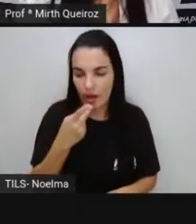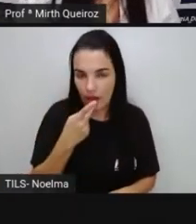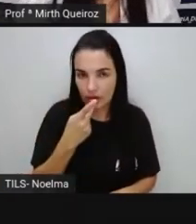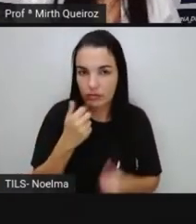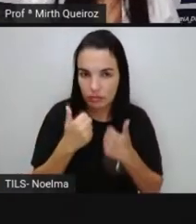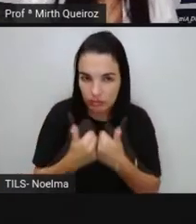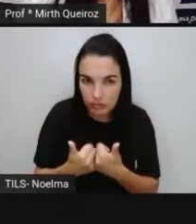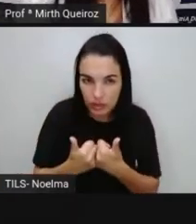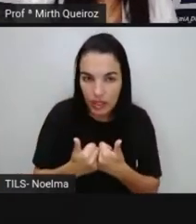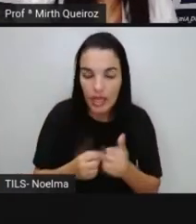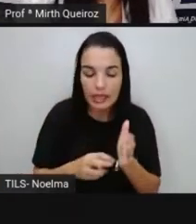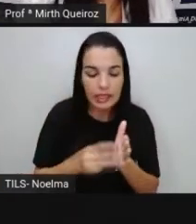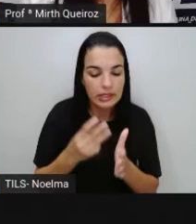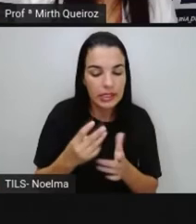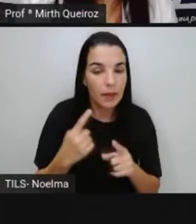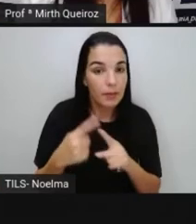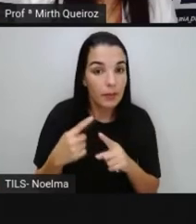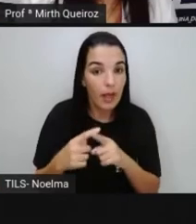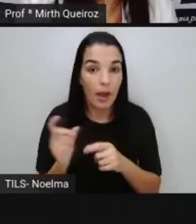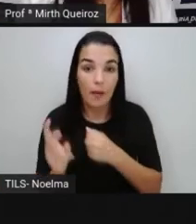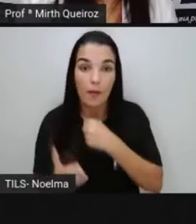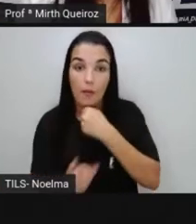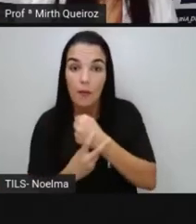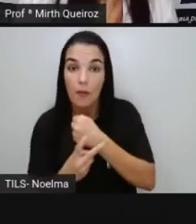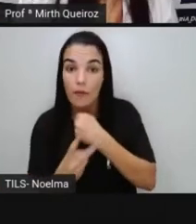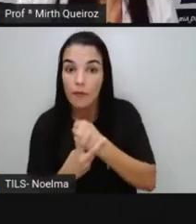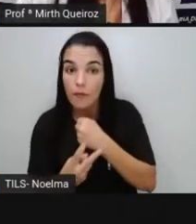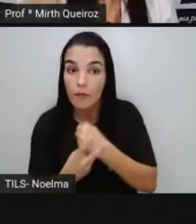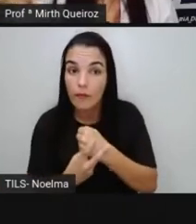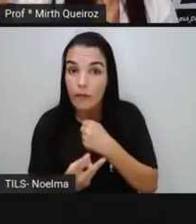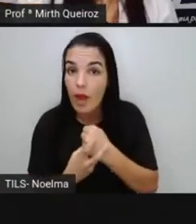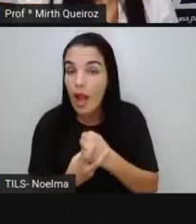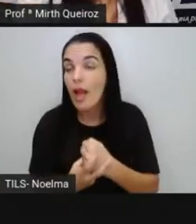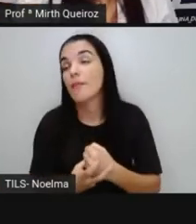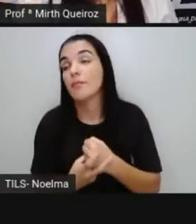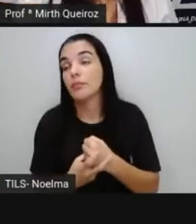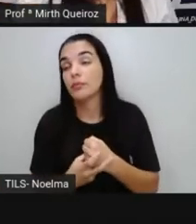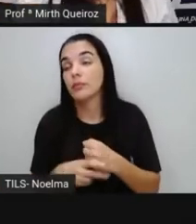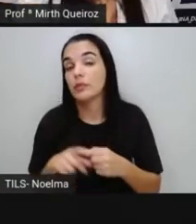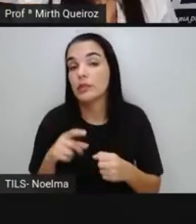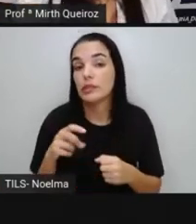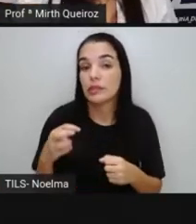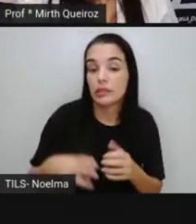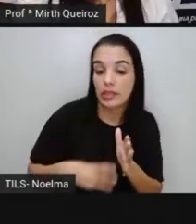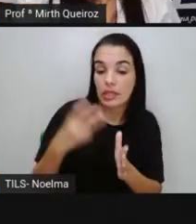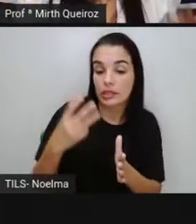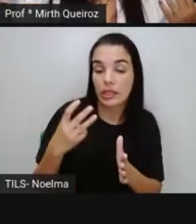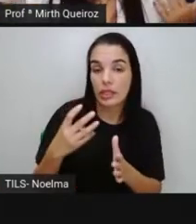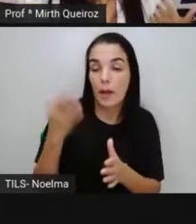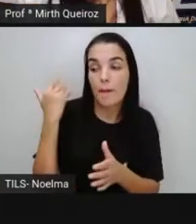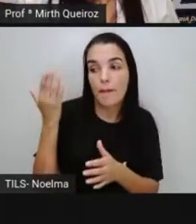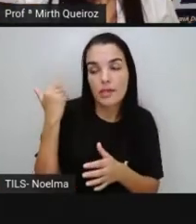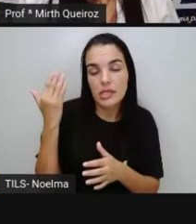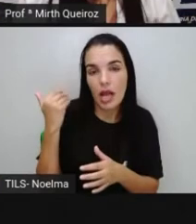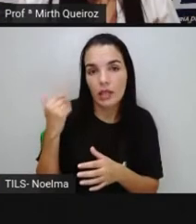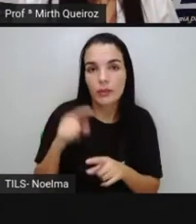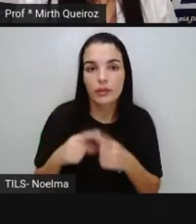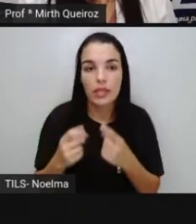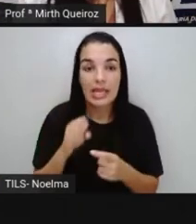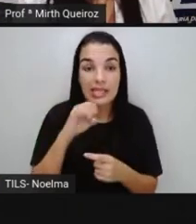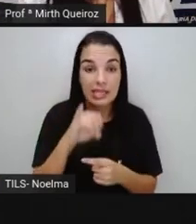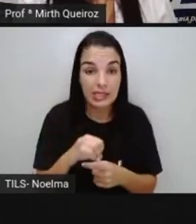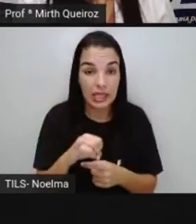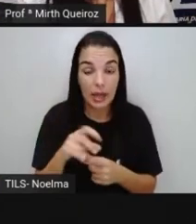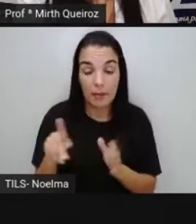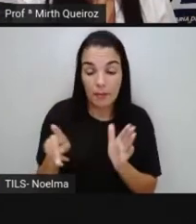Em terceira pessoa, quando se trata de uma biografia. Quando é uma autobiografia, que é quando você vai contar a história da sua